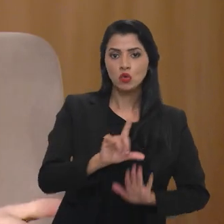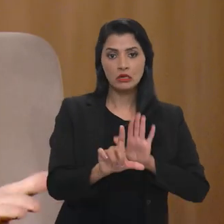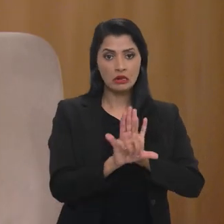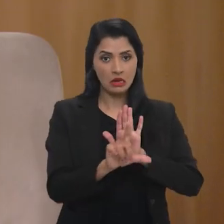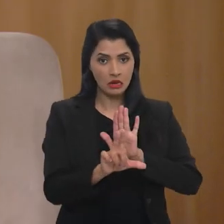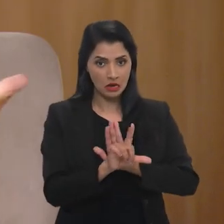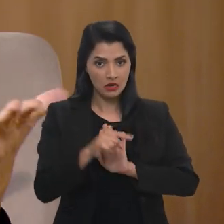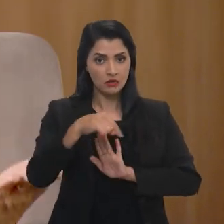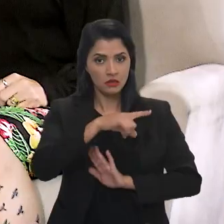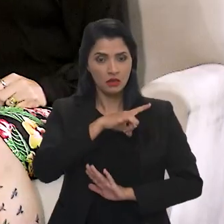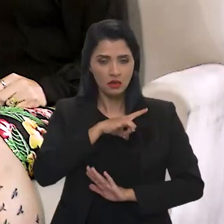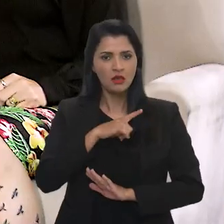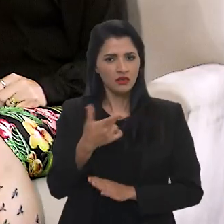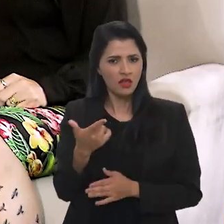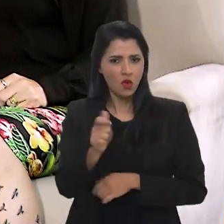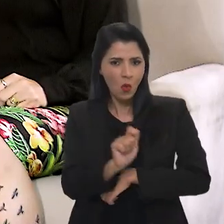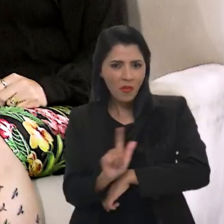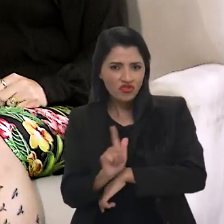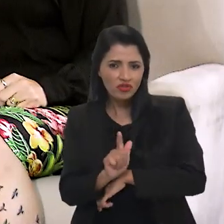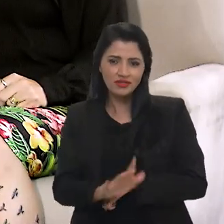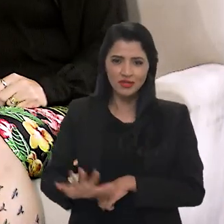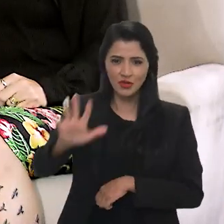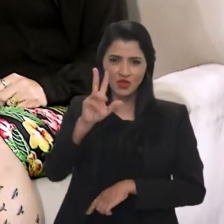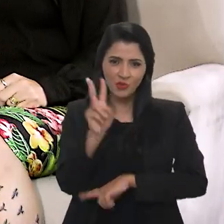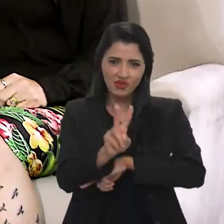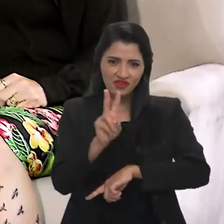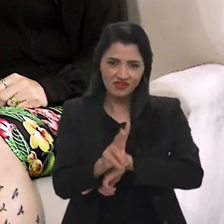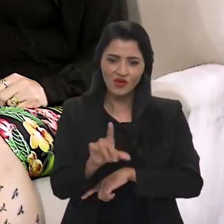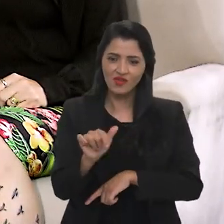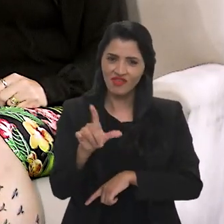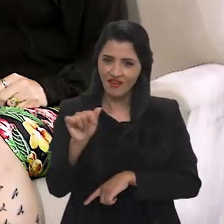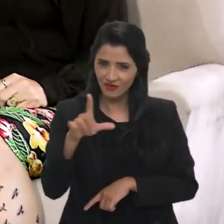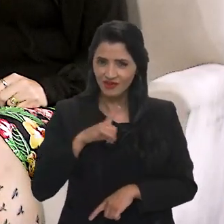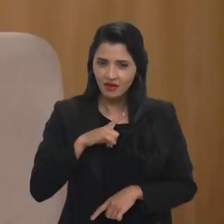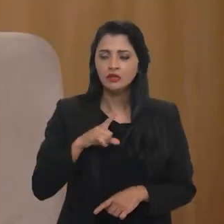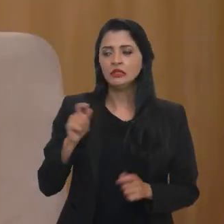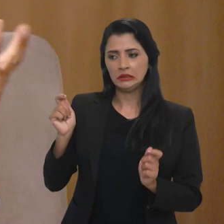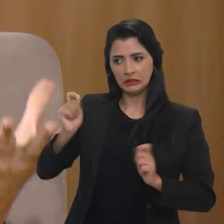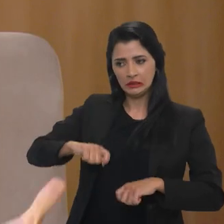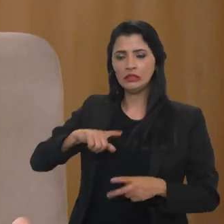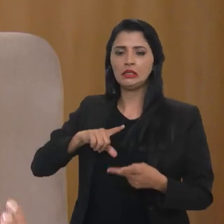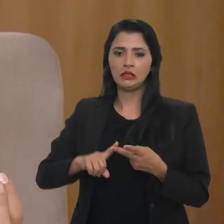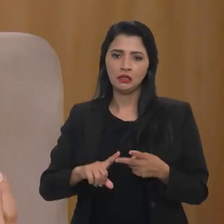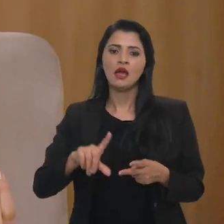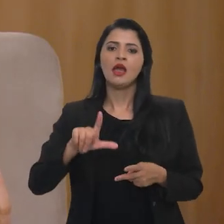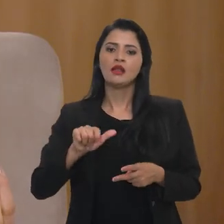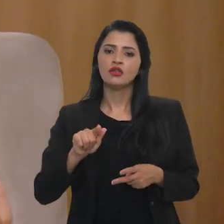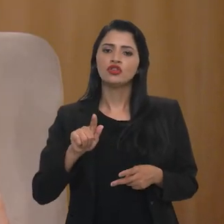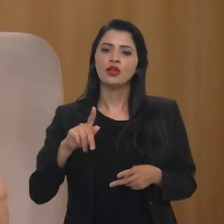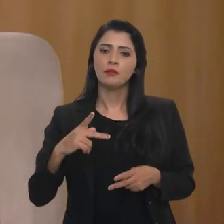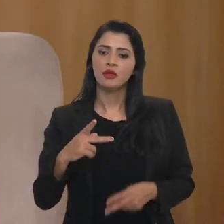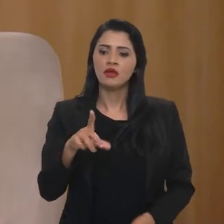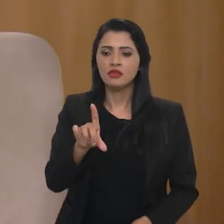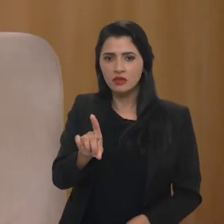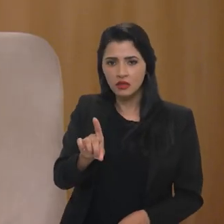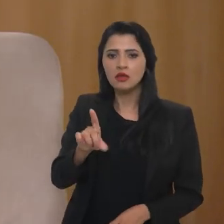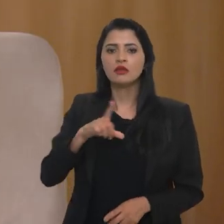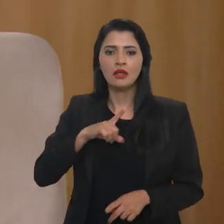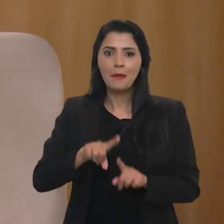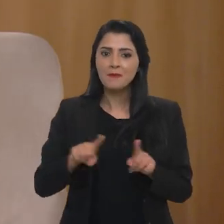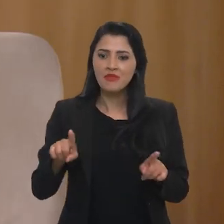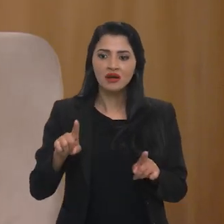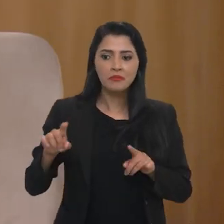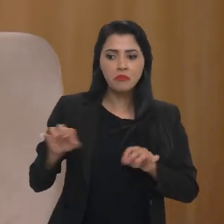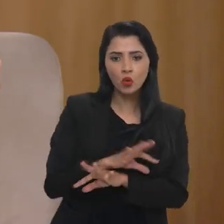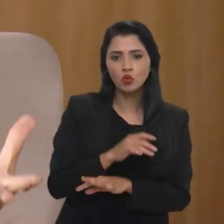legislação, né? Existe uma Agência Nacional de Proteção de Dados no país, não é isso? temos. Temos a LGPD, temos a Agência Nacional de Proteção de Dados, mas ainda